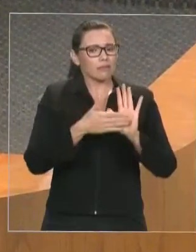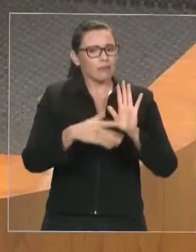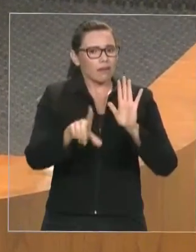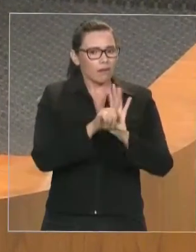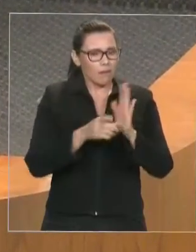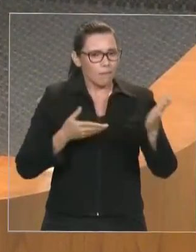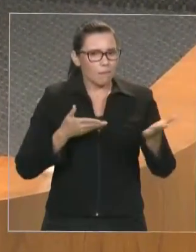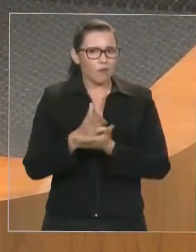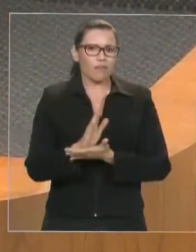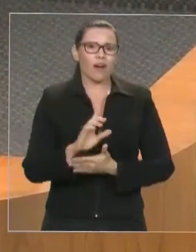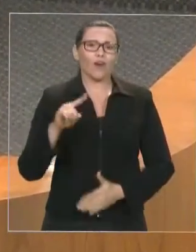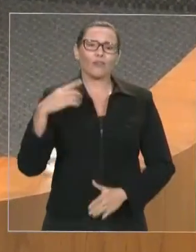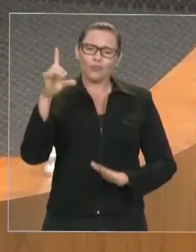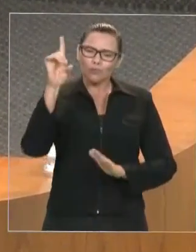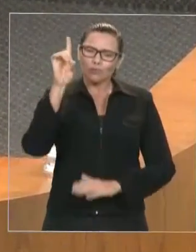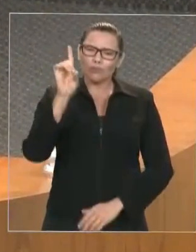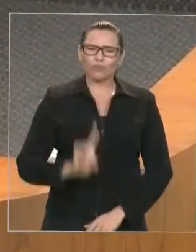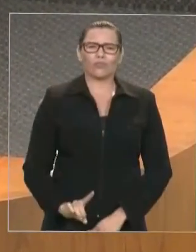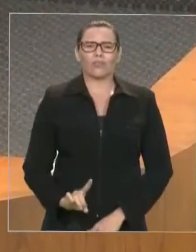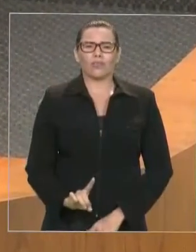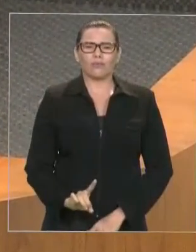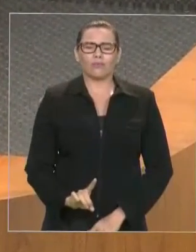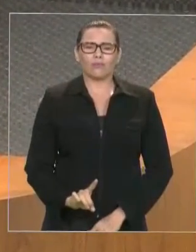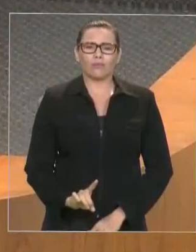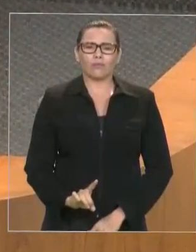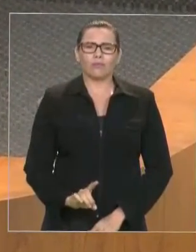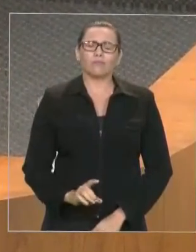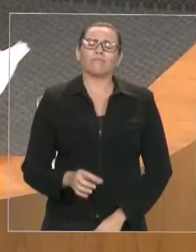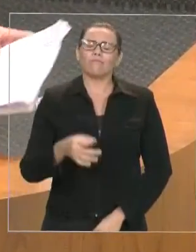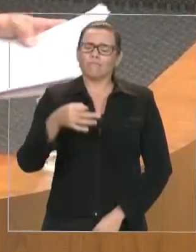abstraídos a quem quer que venha a ser o próximo governo do Estado. Obrigado, presidente. Obrigado. Obrigado. Obrigado.